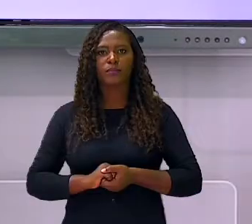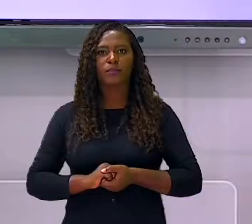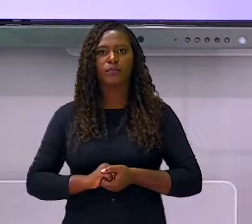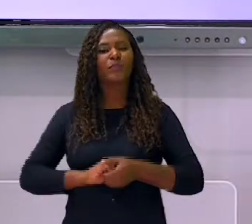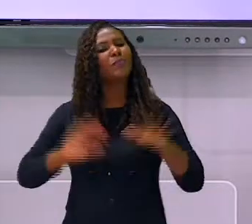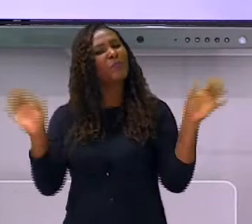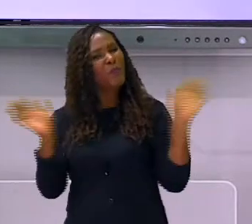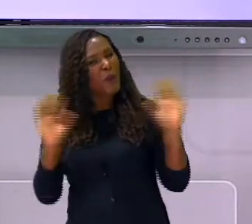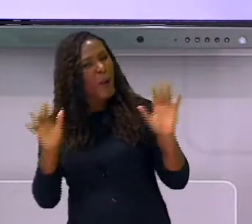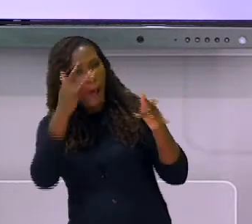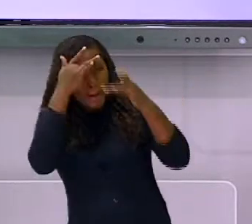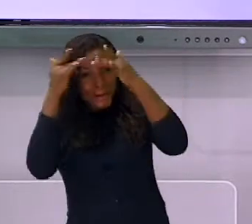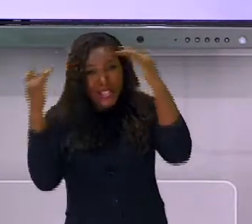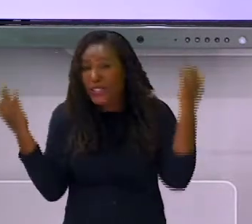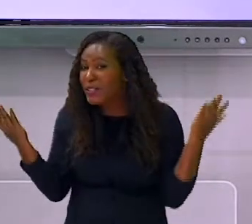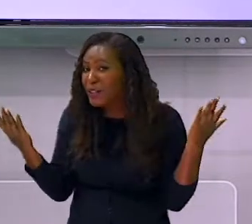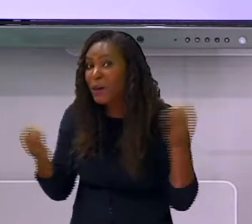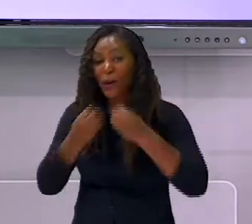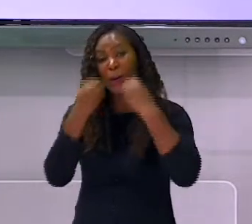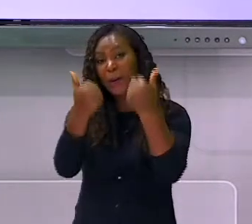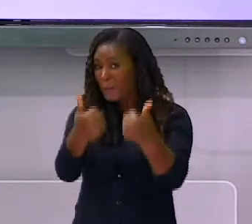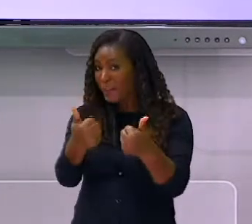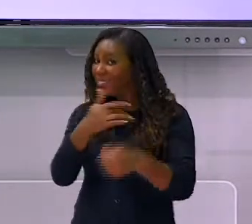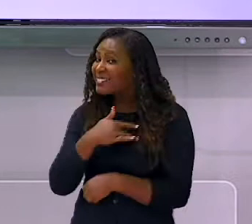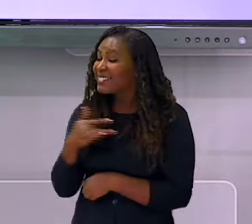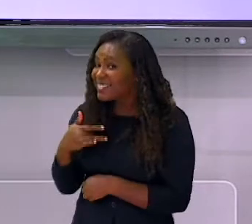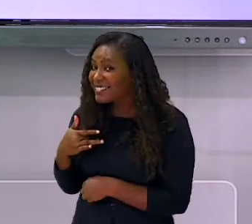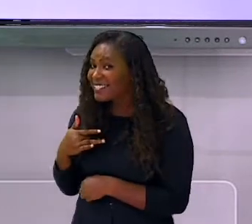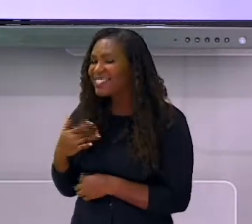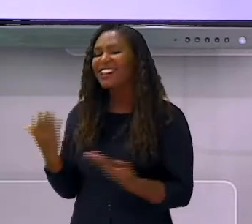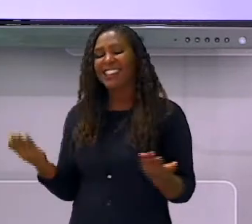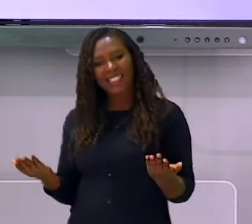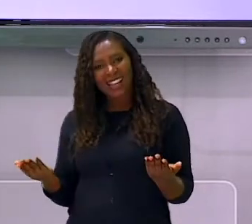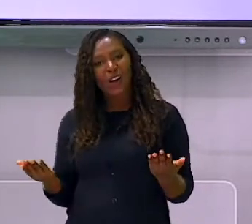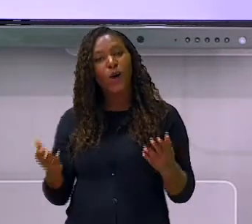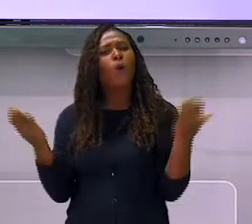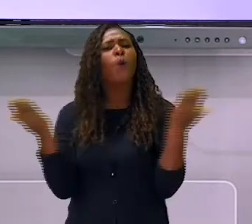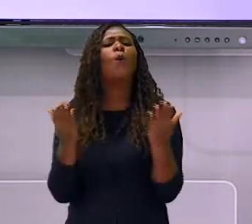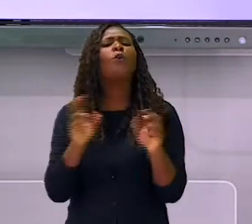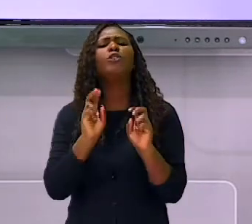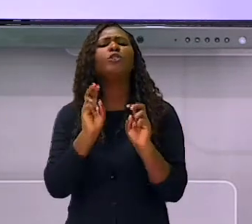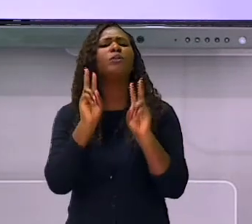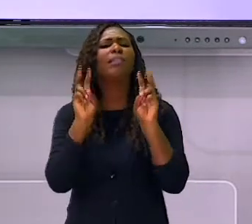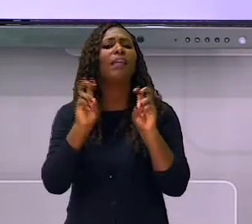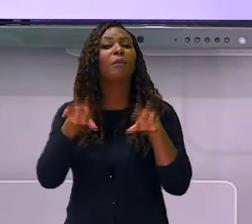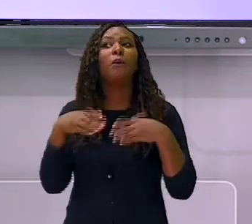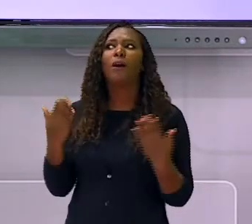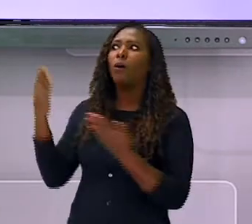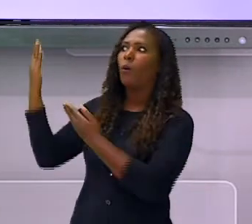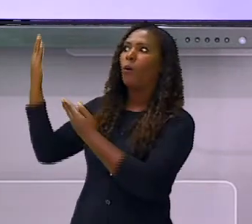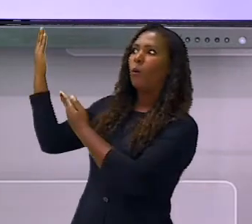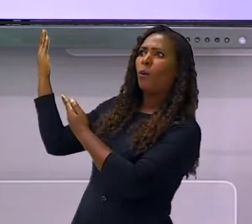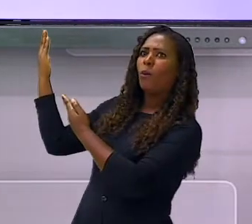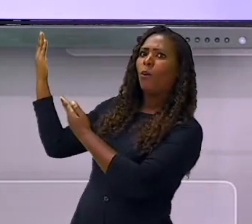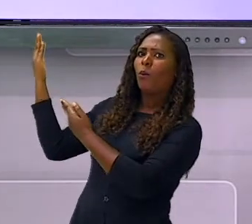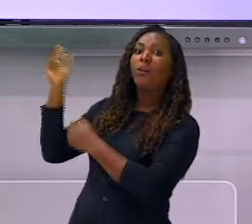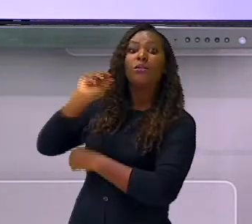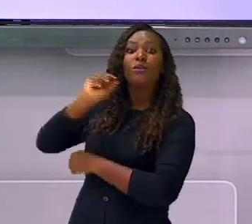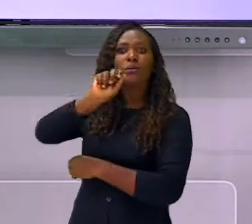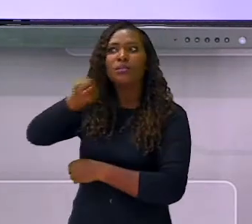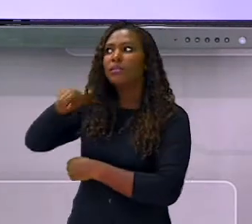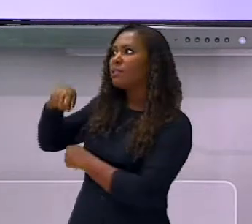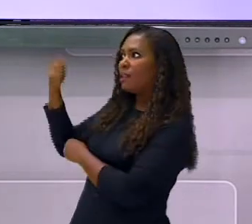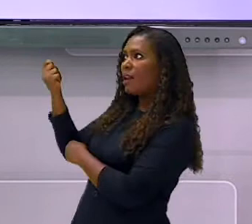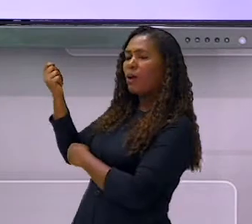Olá pessoal, tudo bem? Hoje nós vamos falar sobre a dislexia. O que será